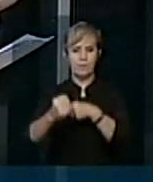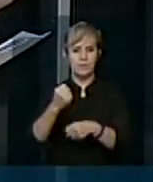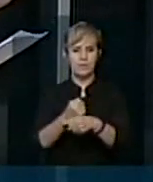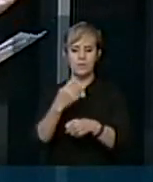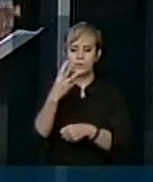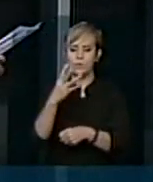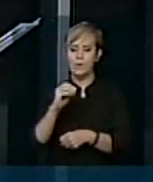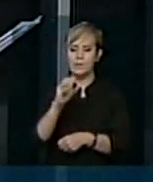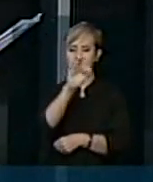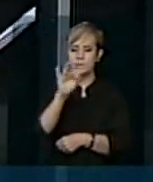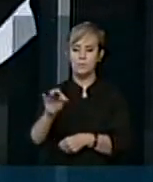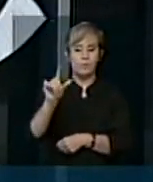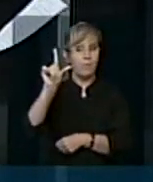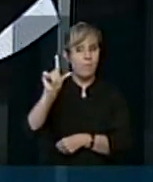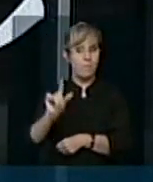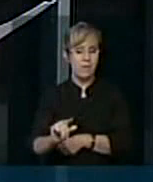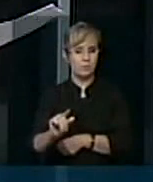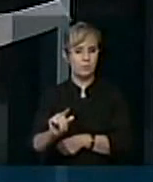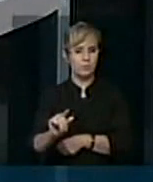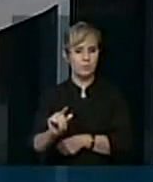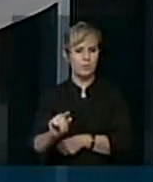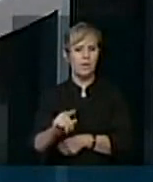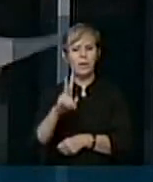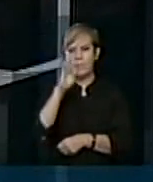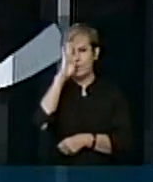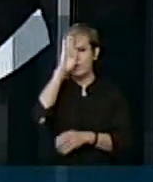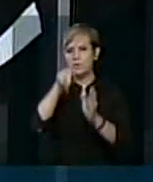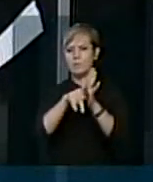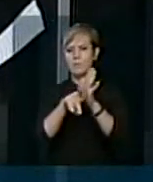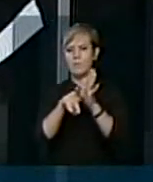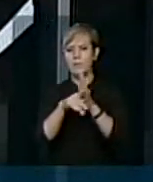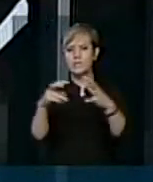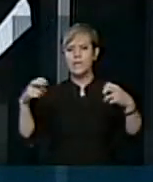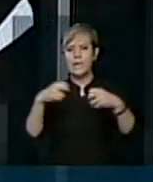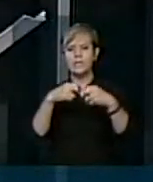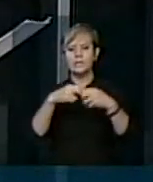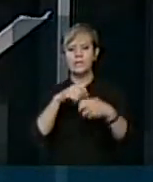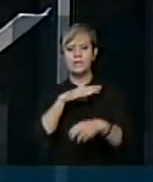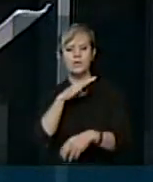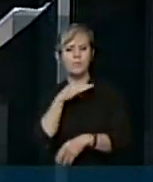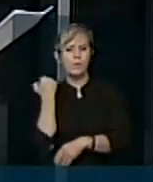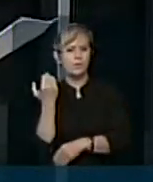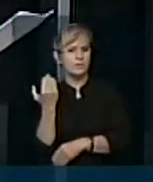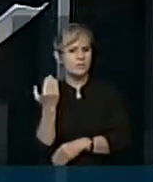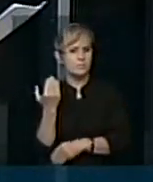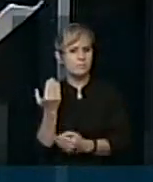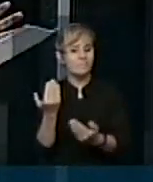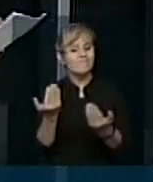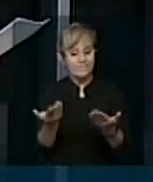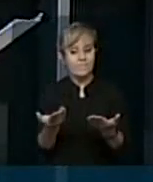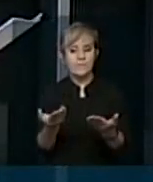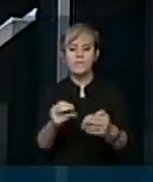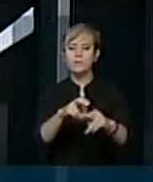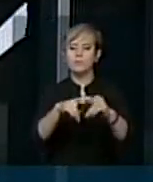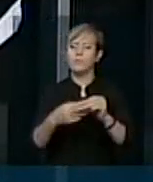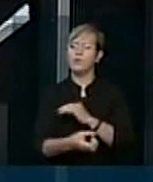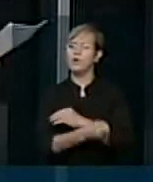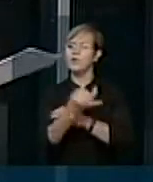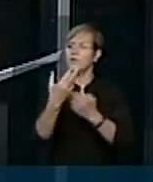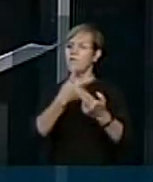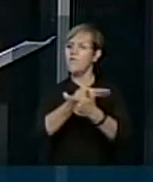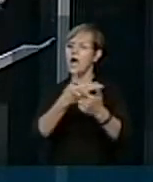2011, principalmente os acidentes com morte. Isso se deve a vários fatores,